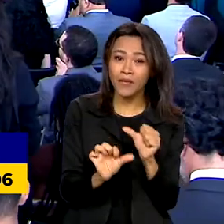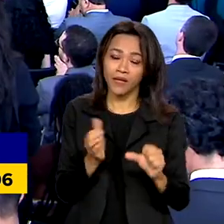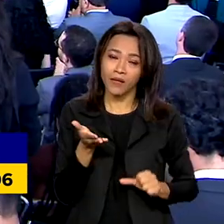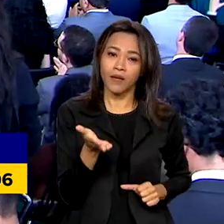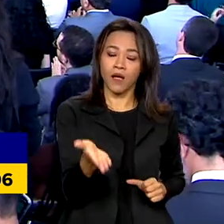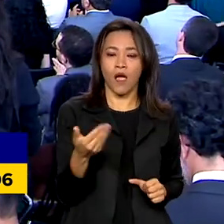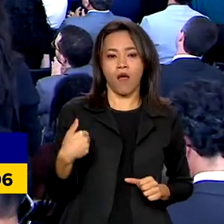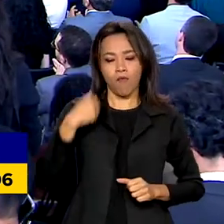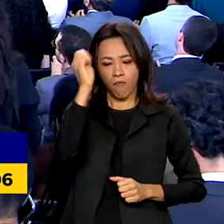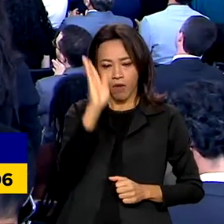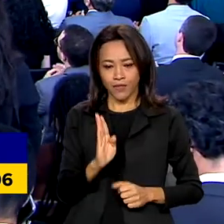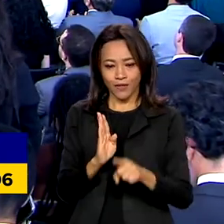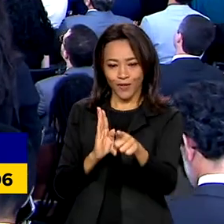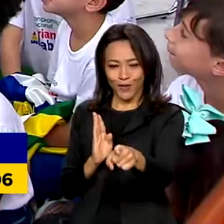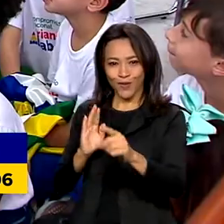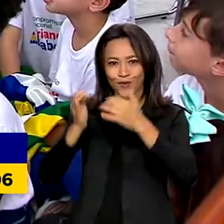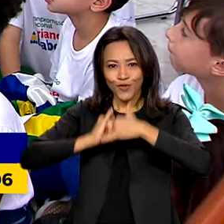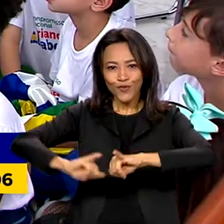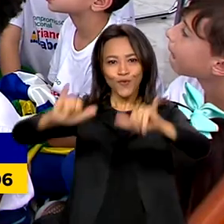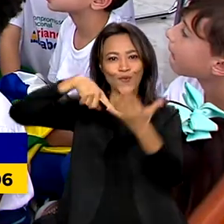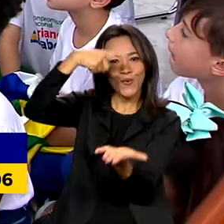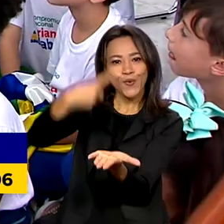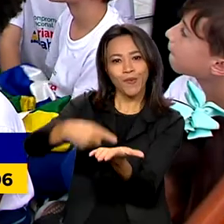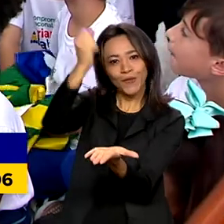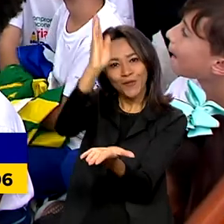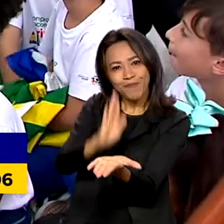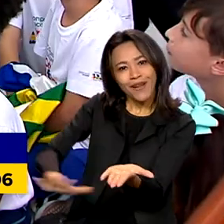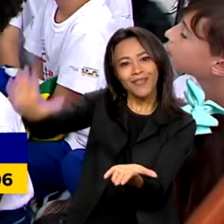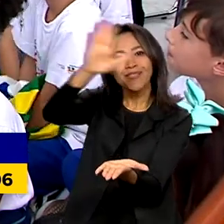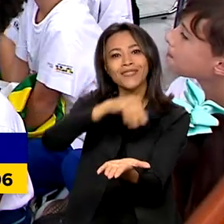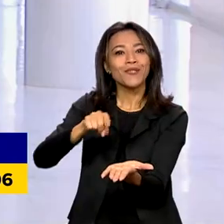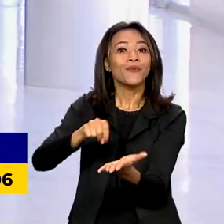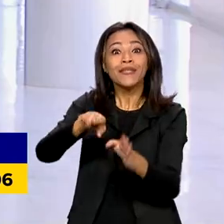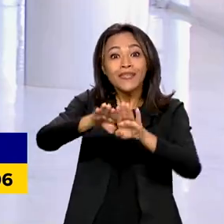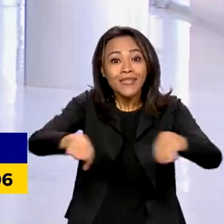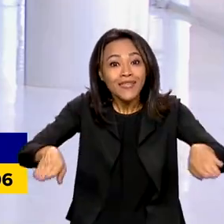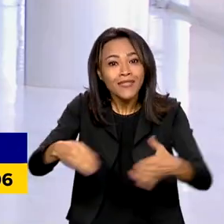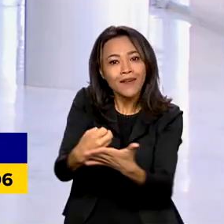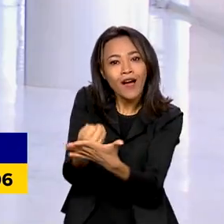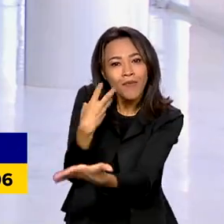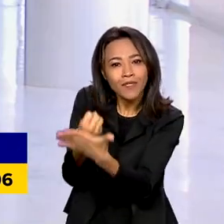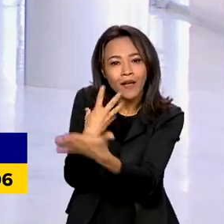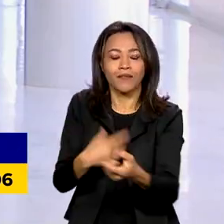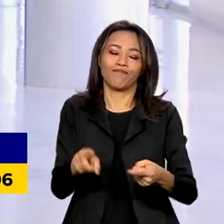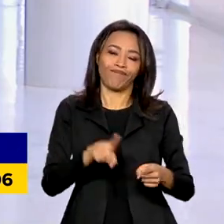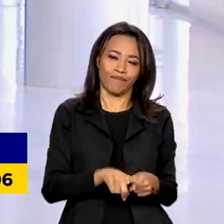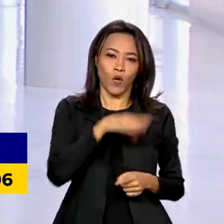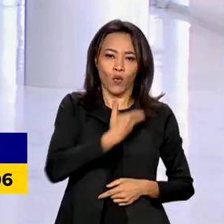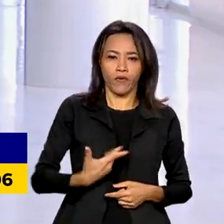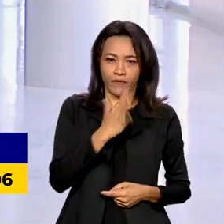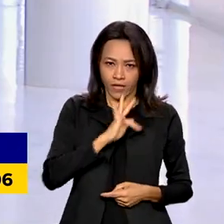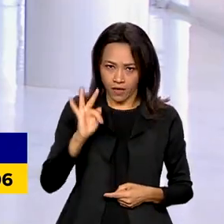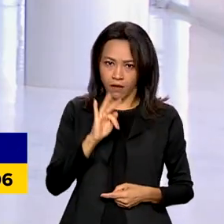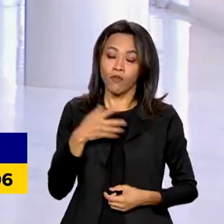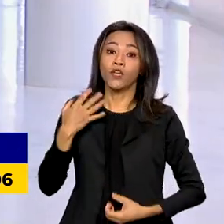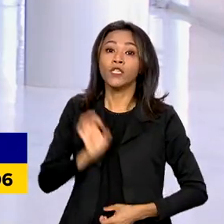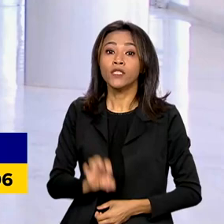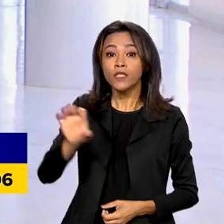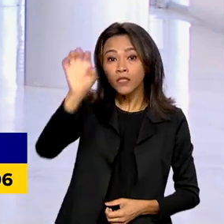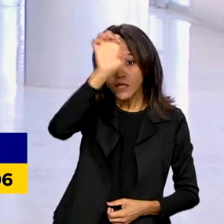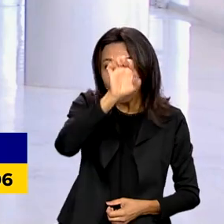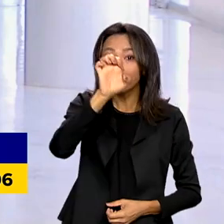o Brasil lançou o Compromisso Nacional Criança Alfabetizada. União, Estados, Distrito Federal e